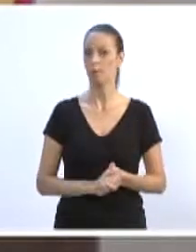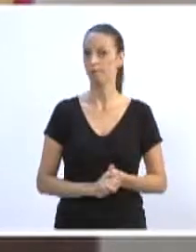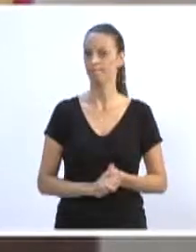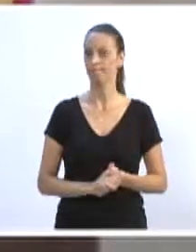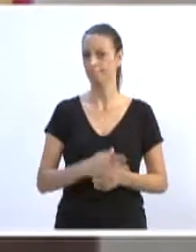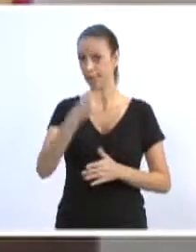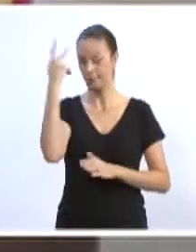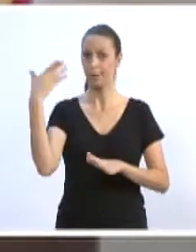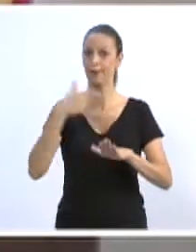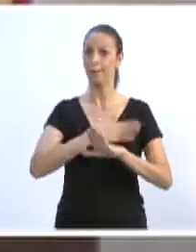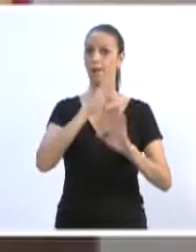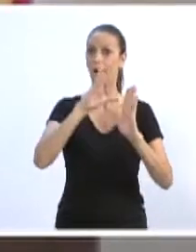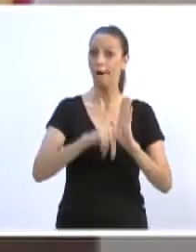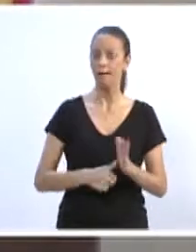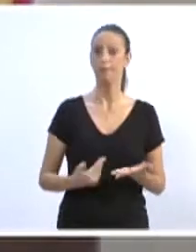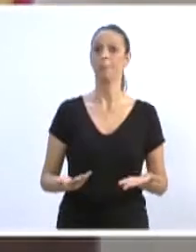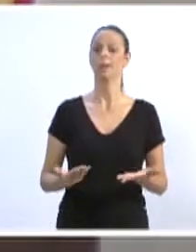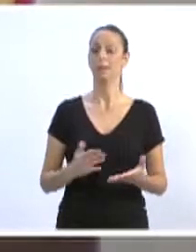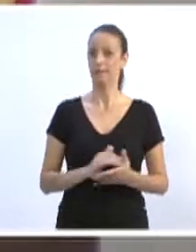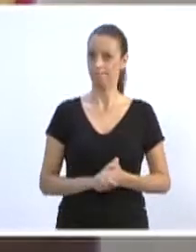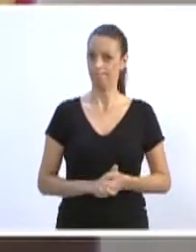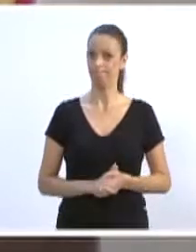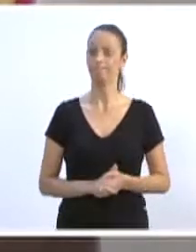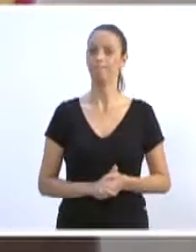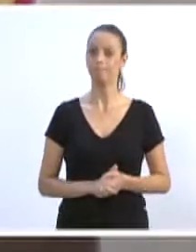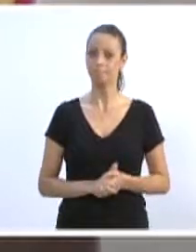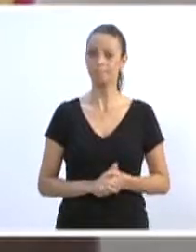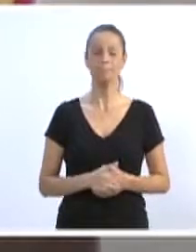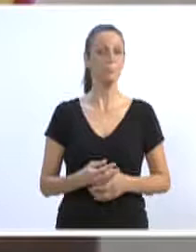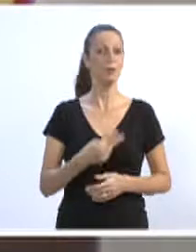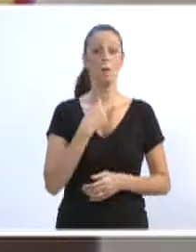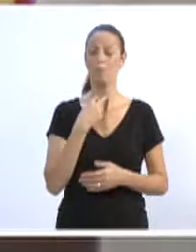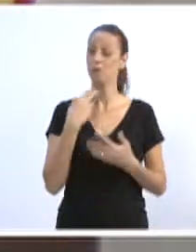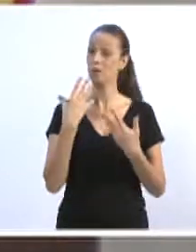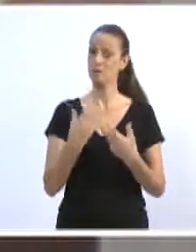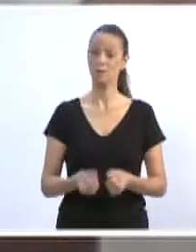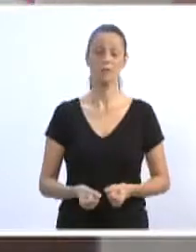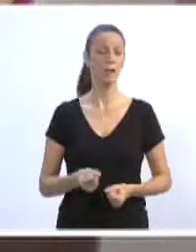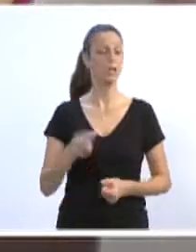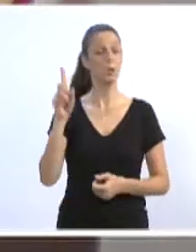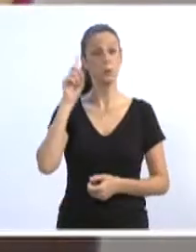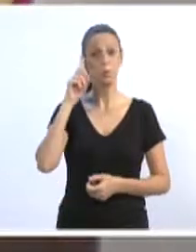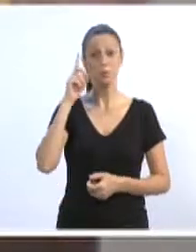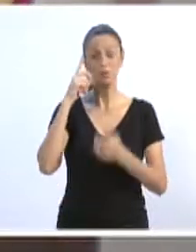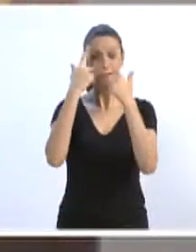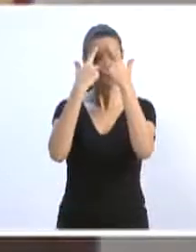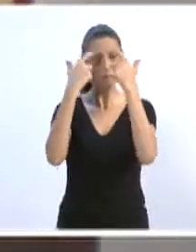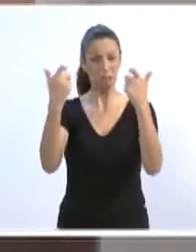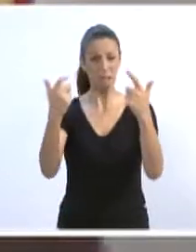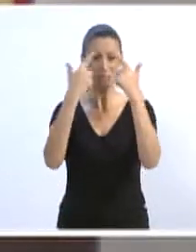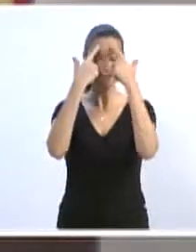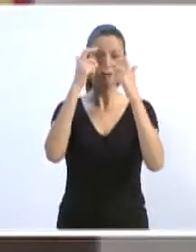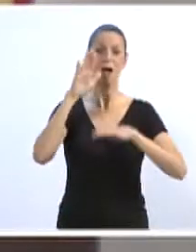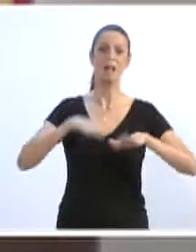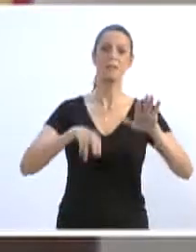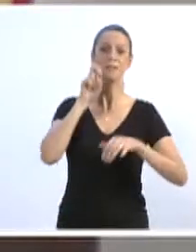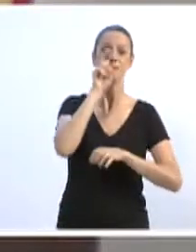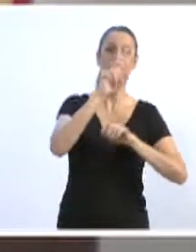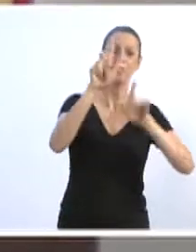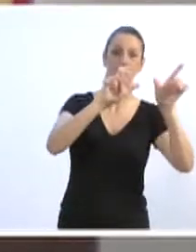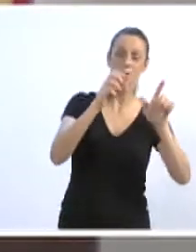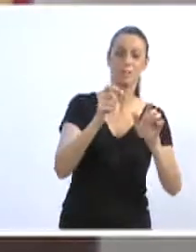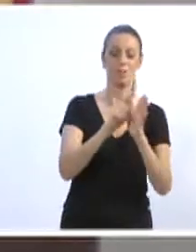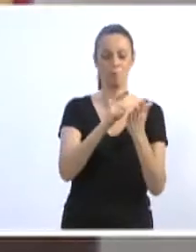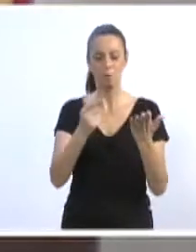que tenhamos esse tipo de ocorrências ainda acontecendo. Todos os dias nós ouvimos da Rádio, estamos lá dentro do